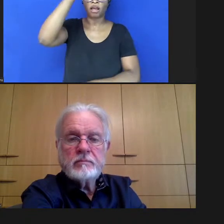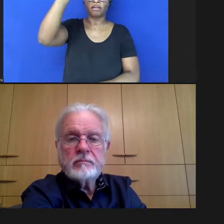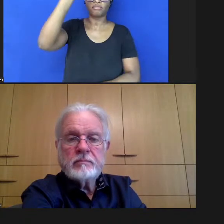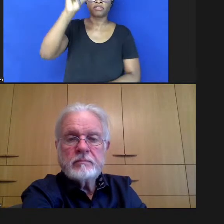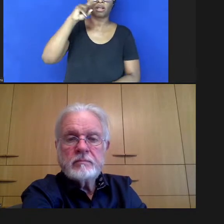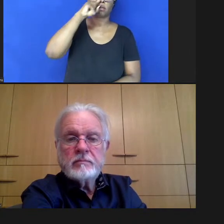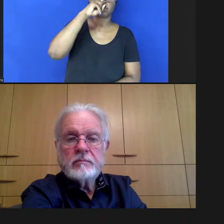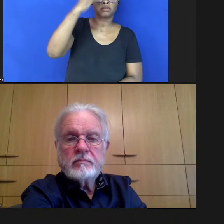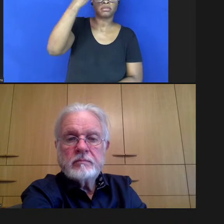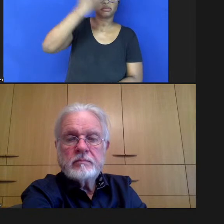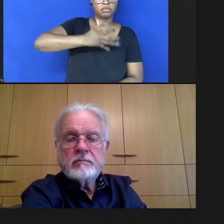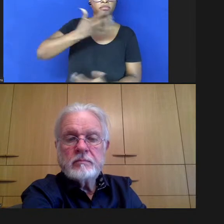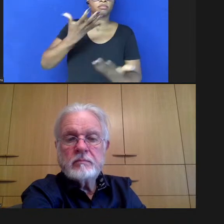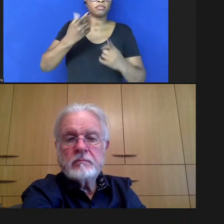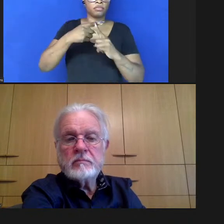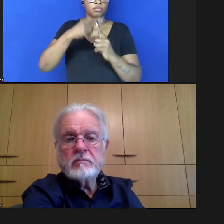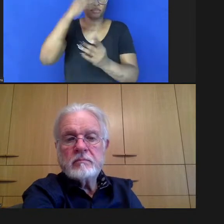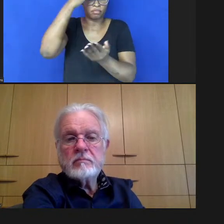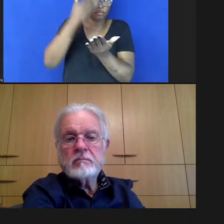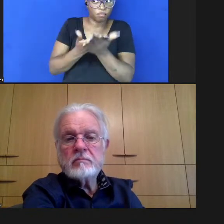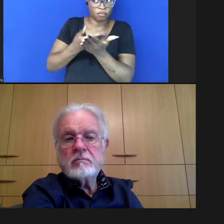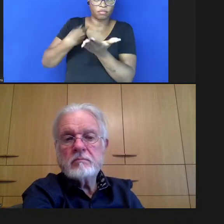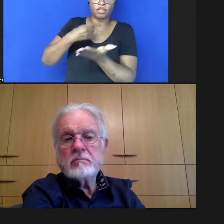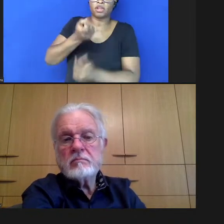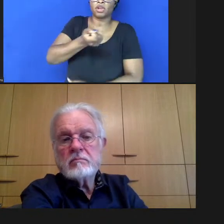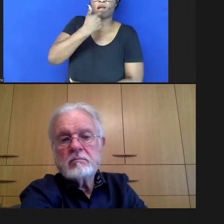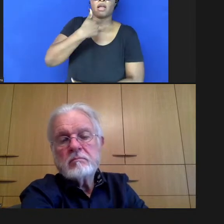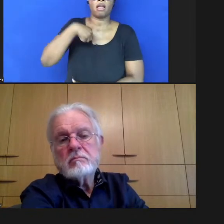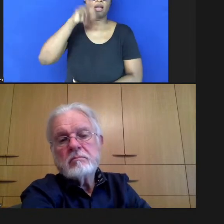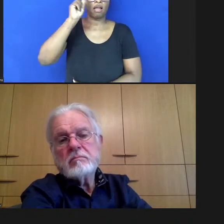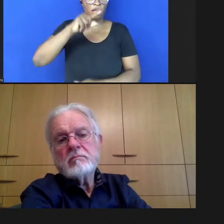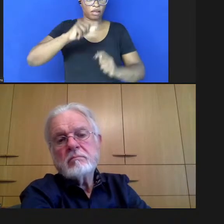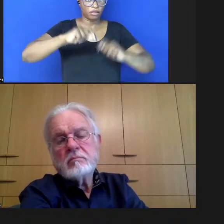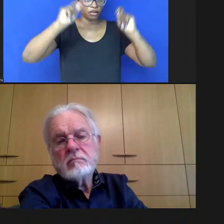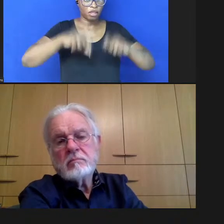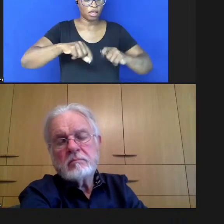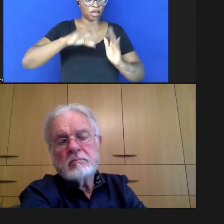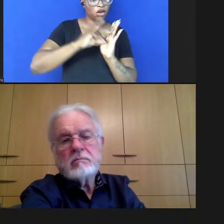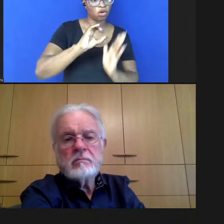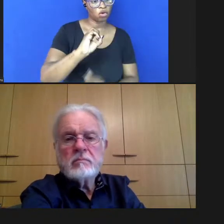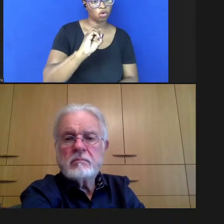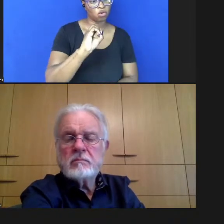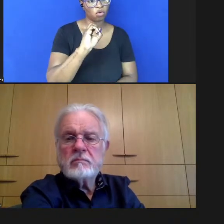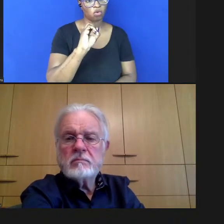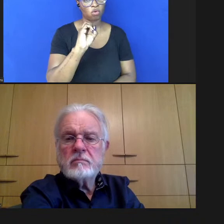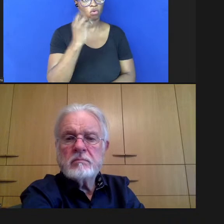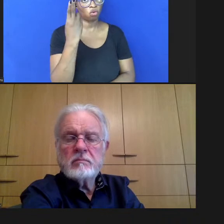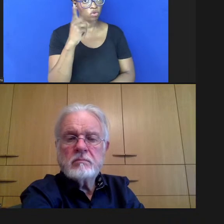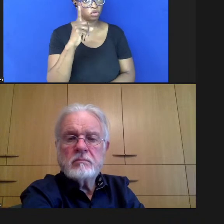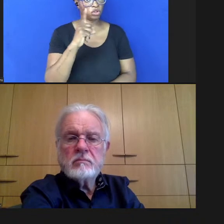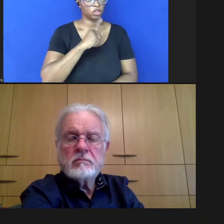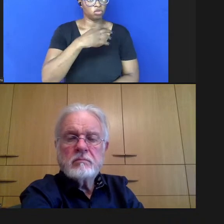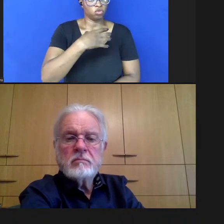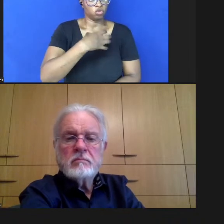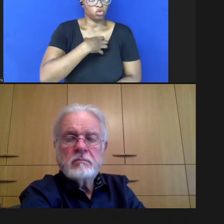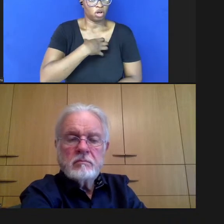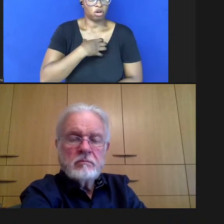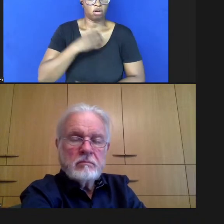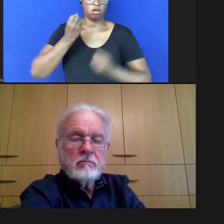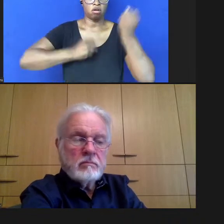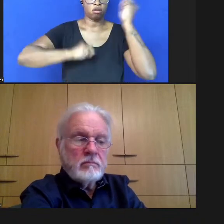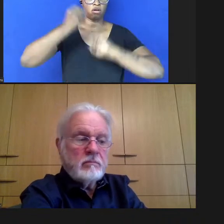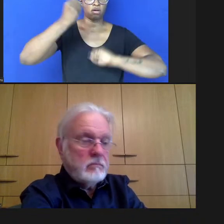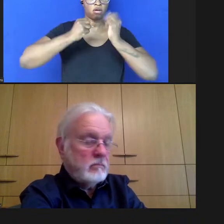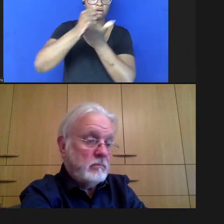confiar que um determinado tratamento ou remédio eficaz de fato ou apenas uma forma da indústria para a farmacêutica